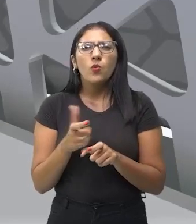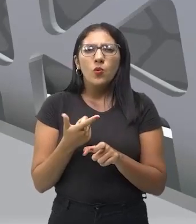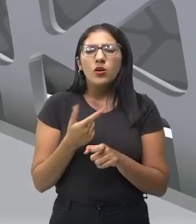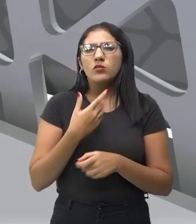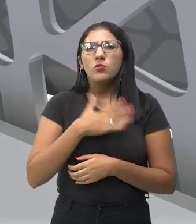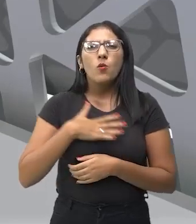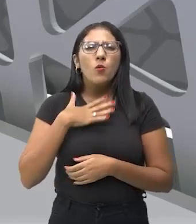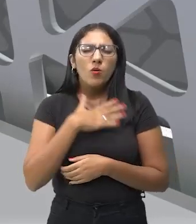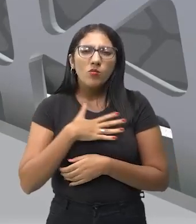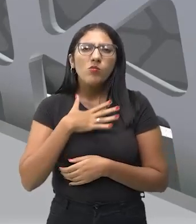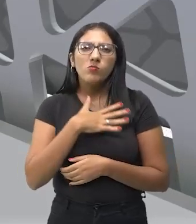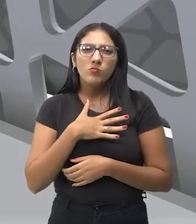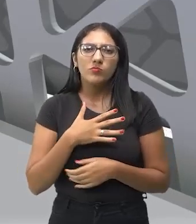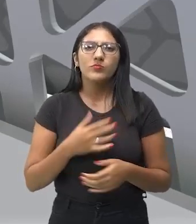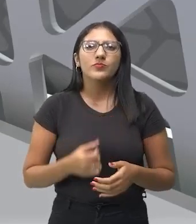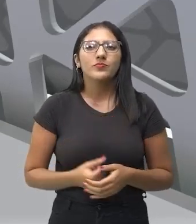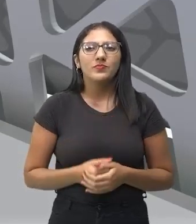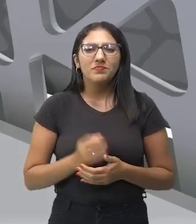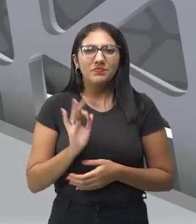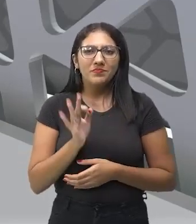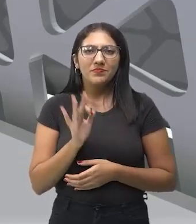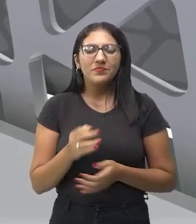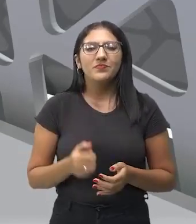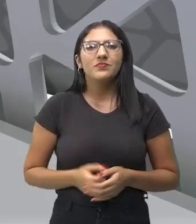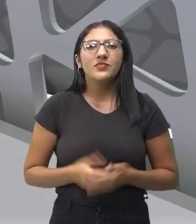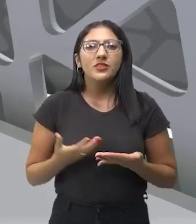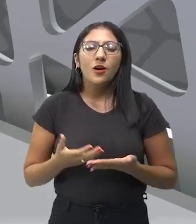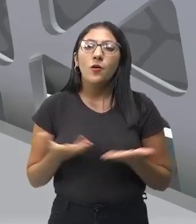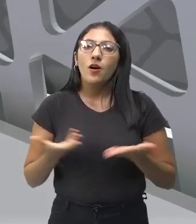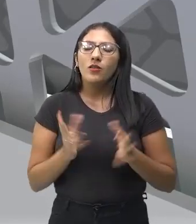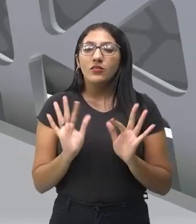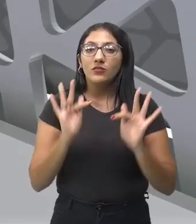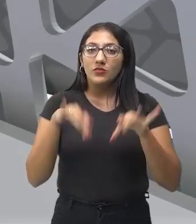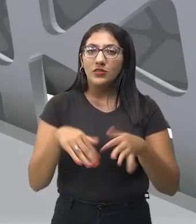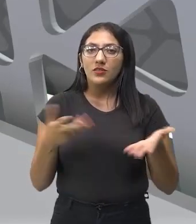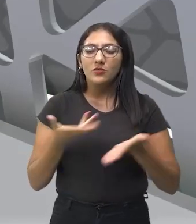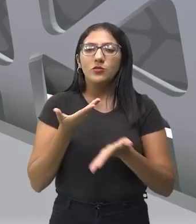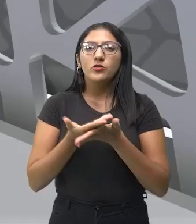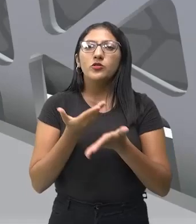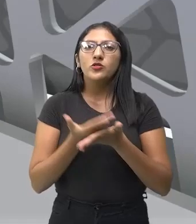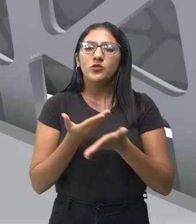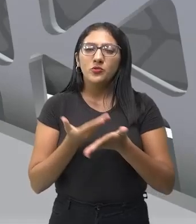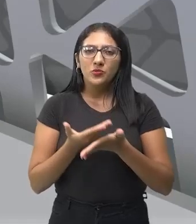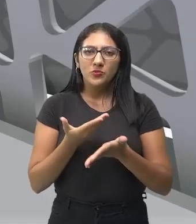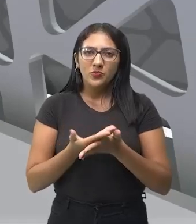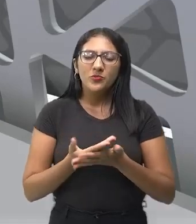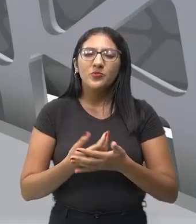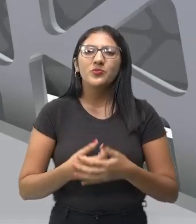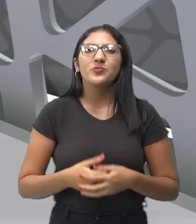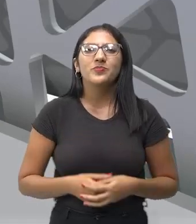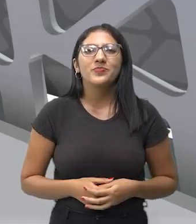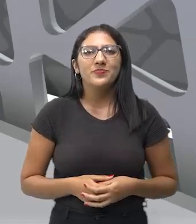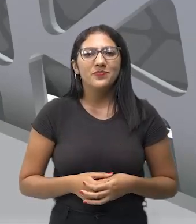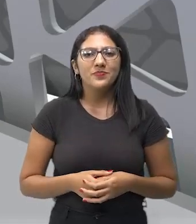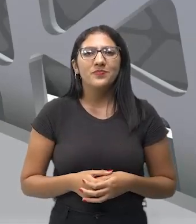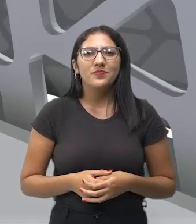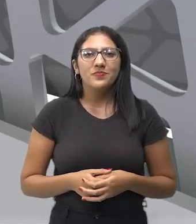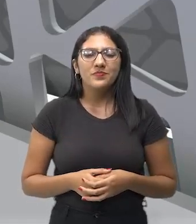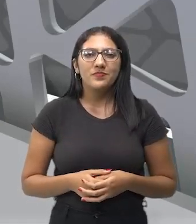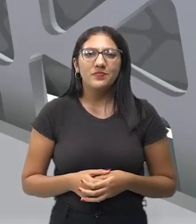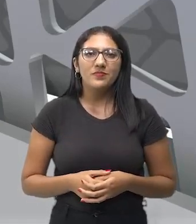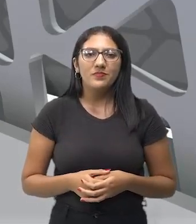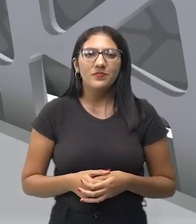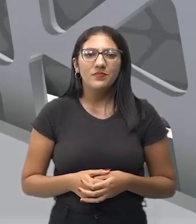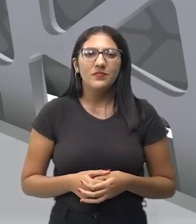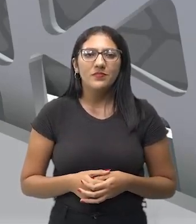que iniciaram esse movimento musical. Certo? Então, finalizamos esse momento da nossa aula aqui, né? Vamos